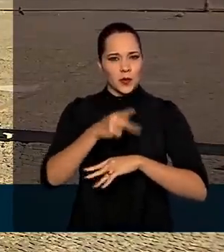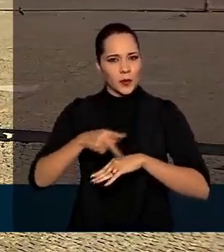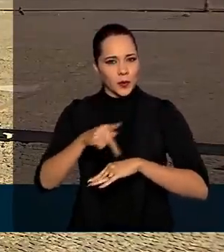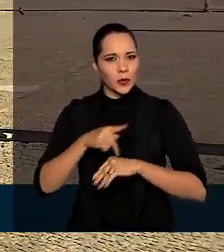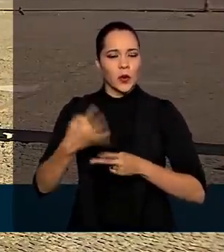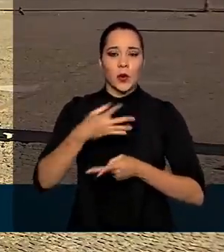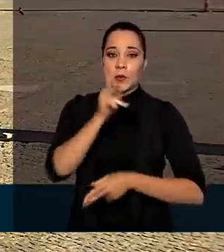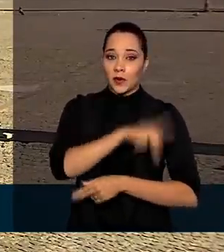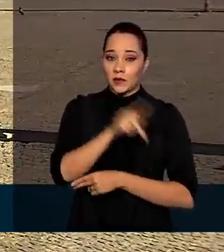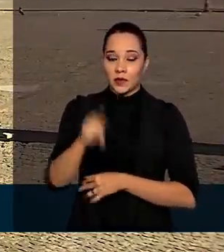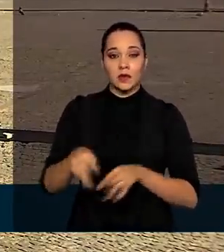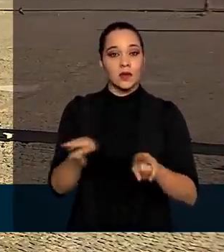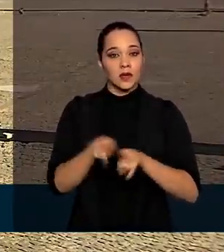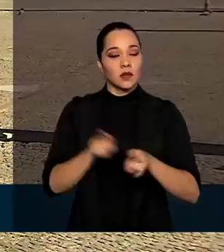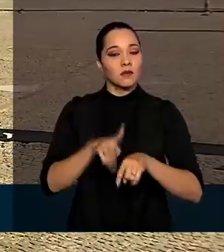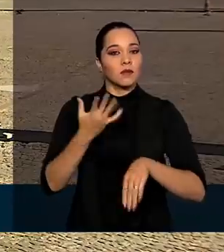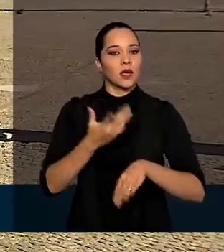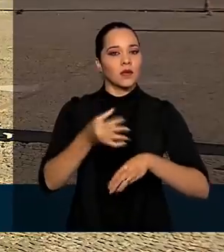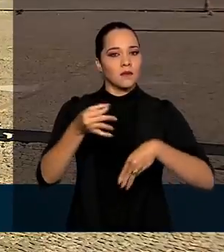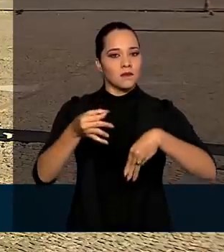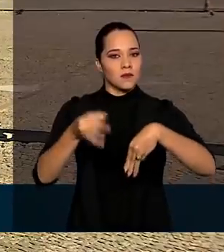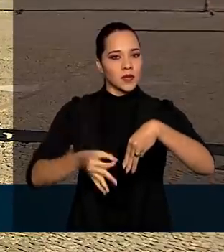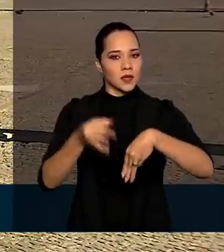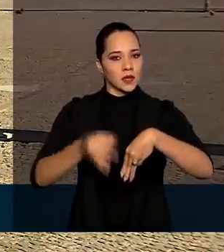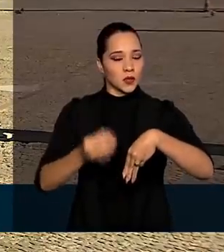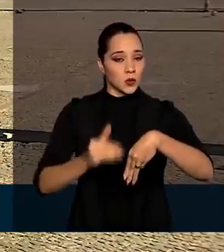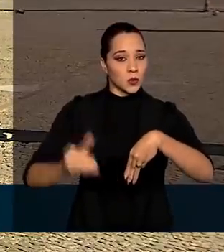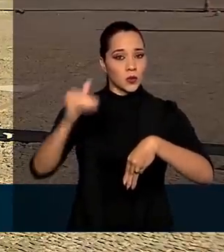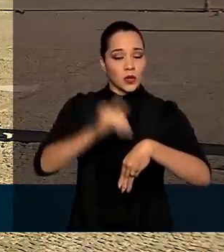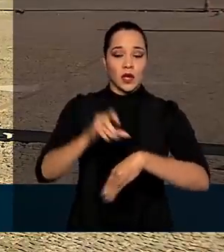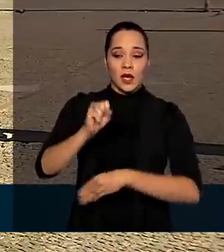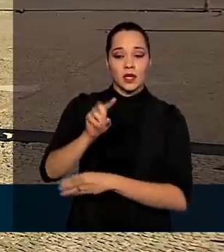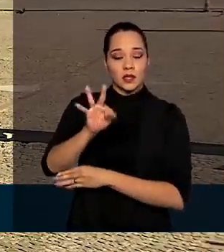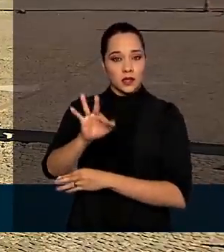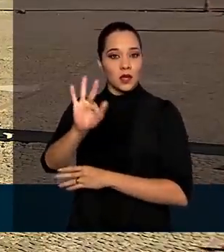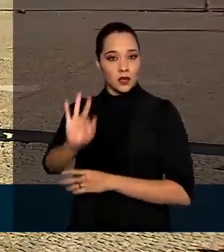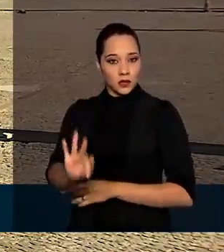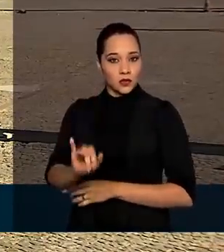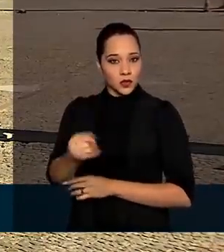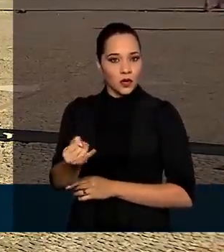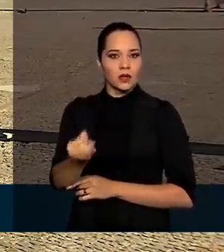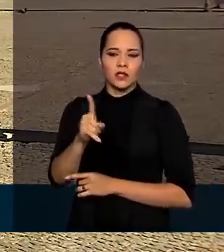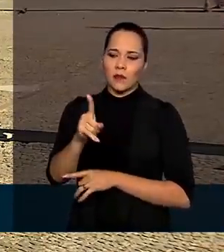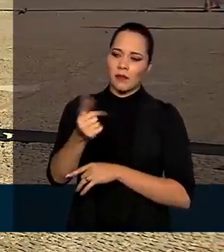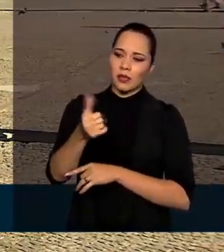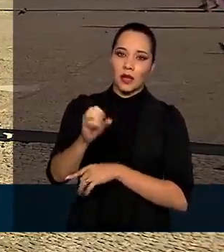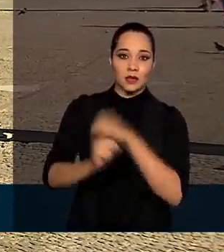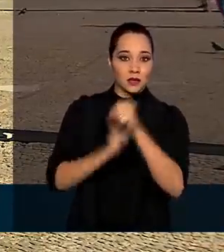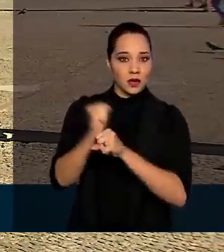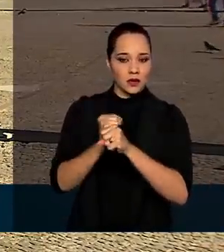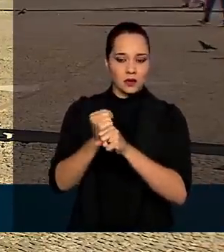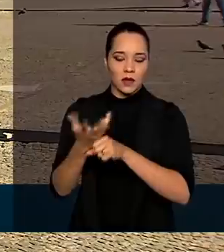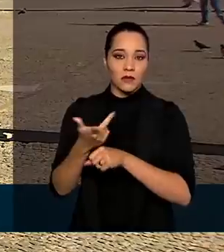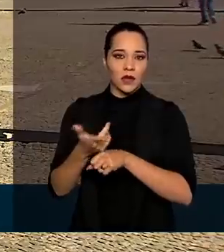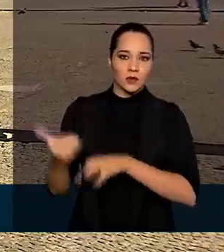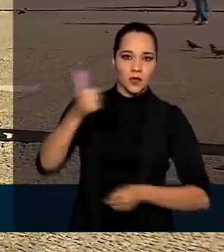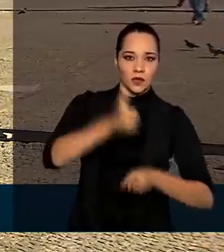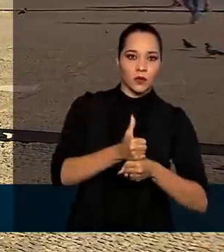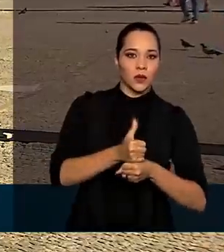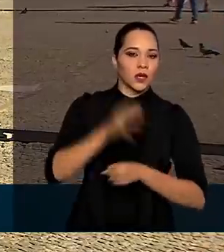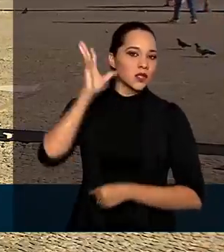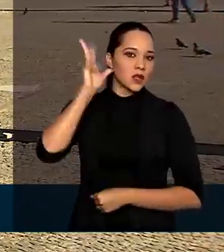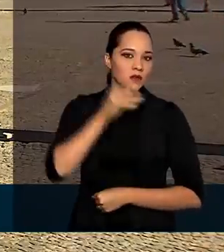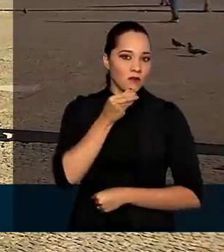professor e também foi ministro do STJ, o Superior Tribunal de Justiça, por 10 anos. Ele vai substituir Dias Toffoli na